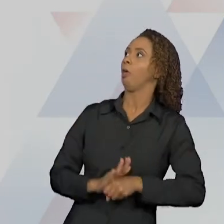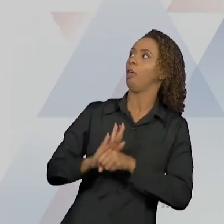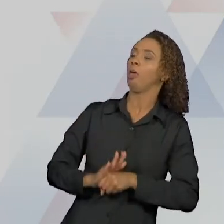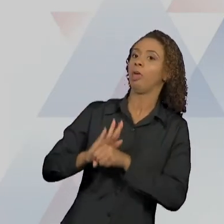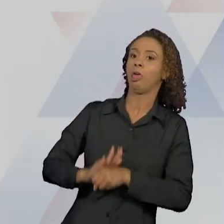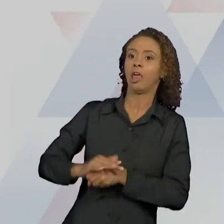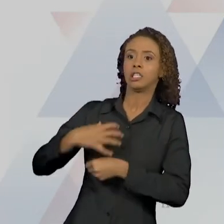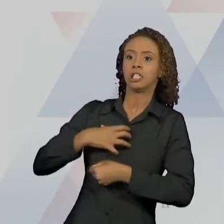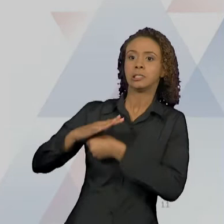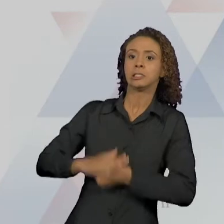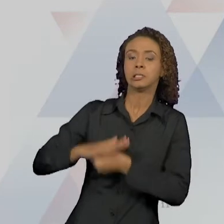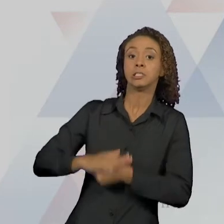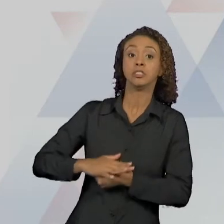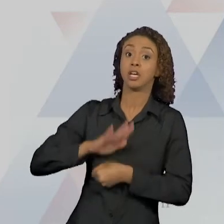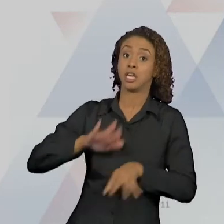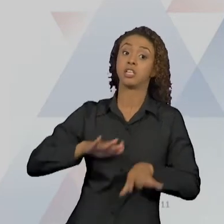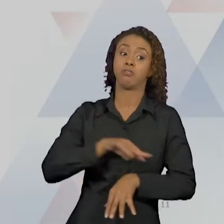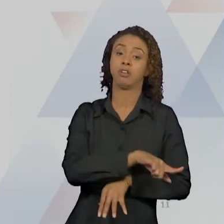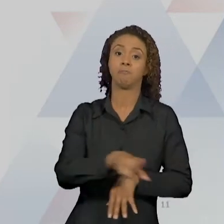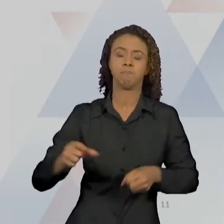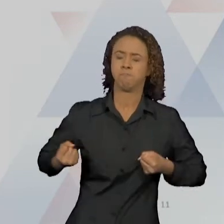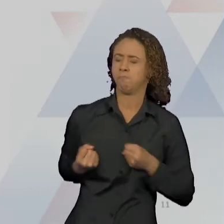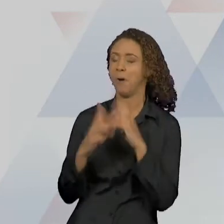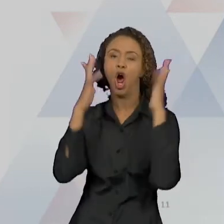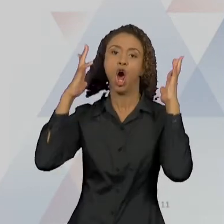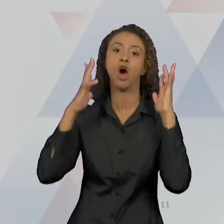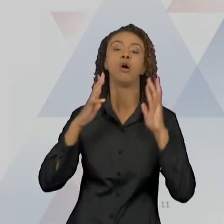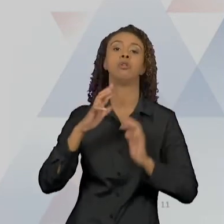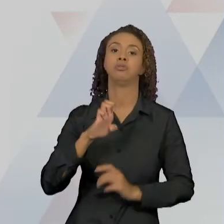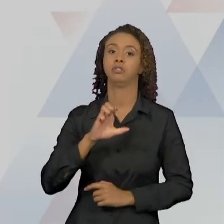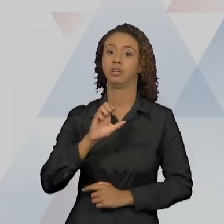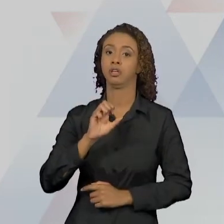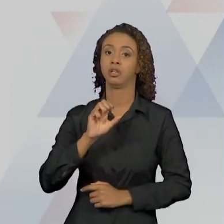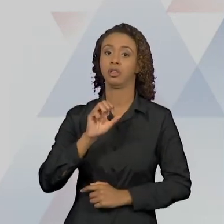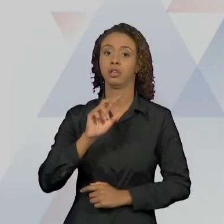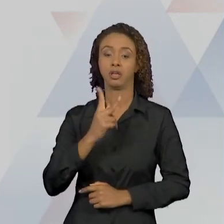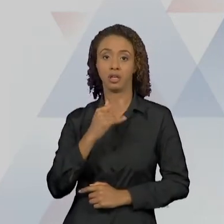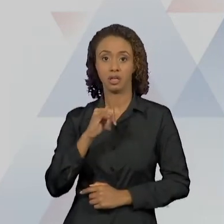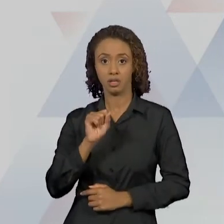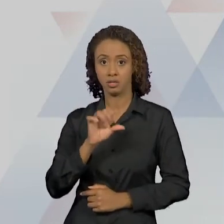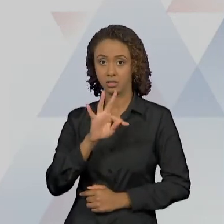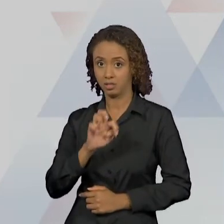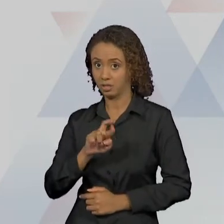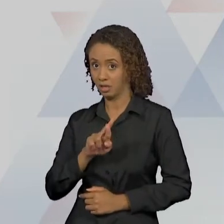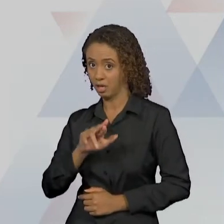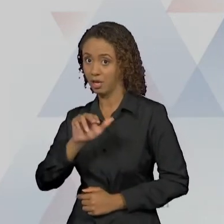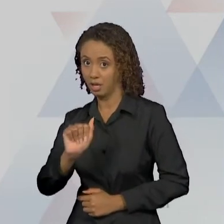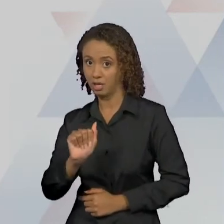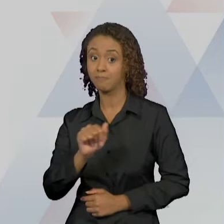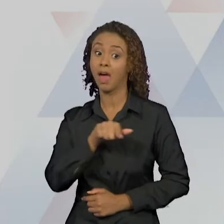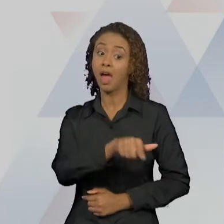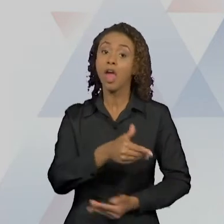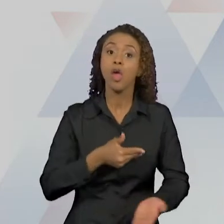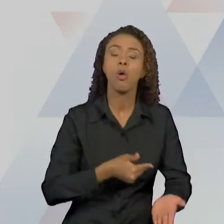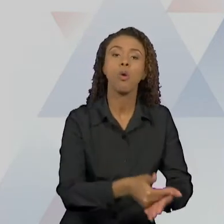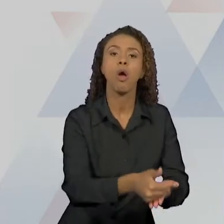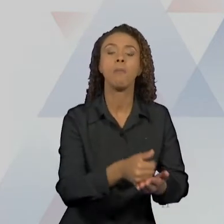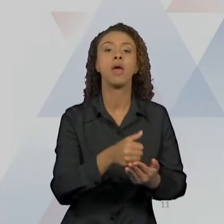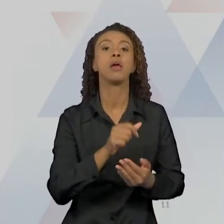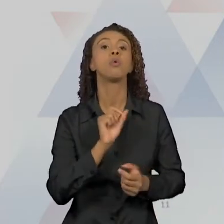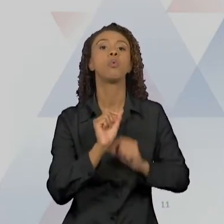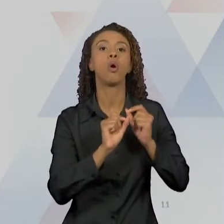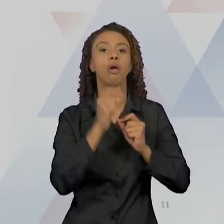histerias. Nessa fase aparece o conceito de complexo de édipo,